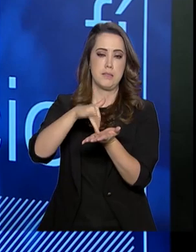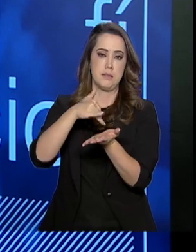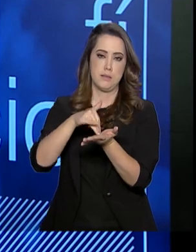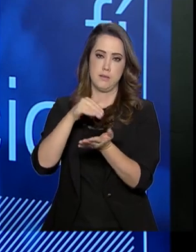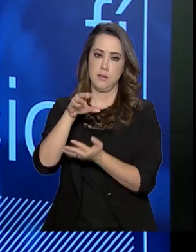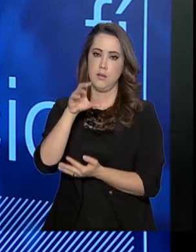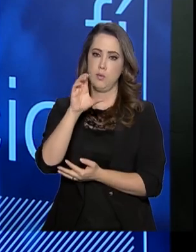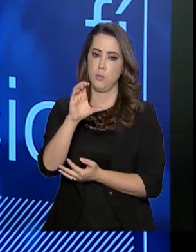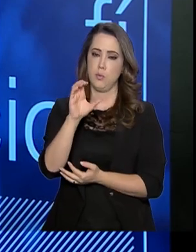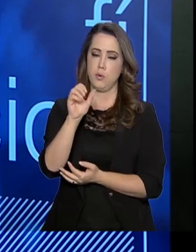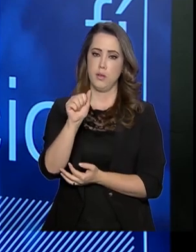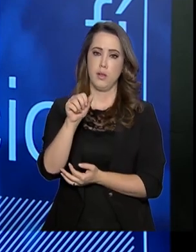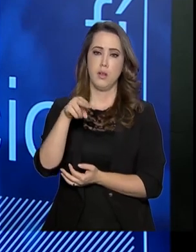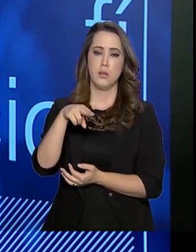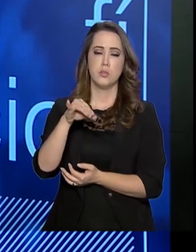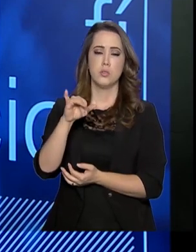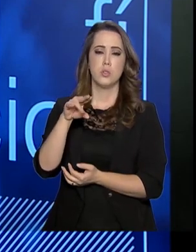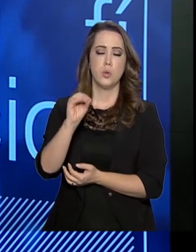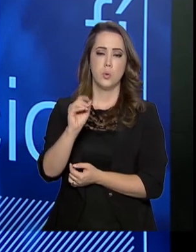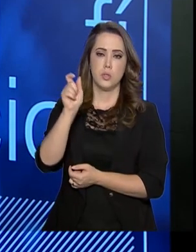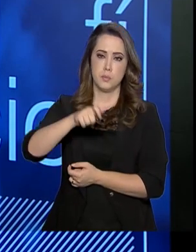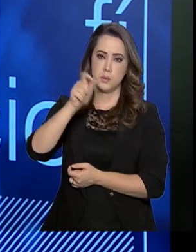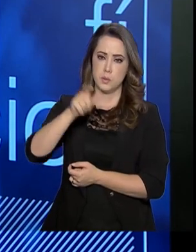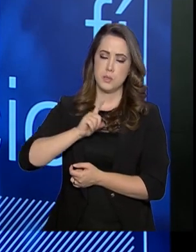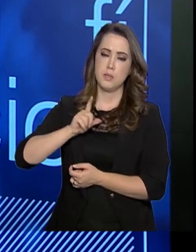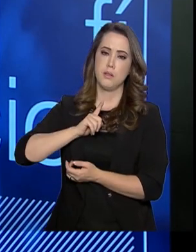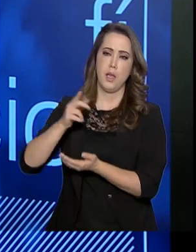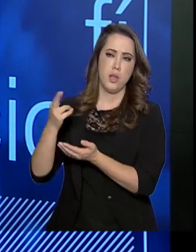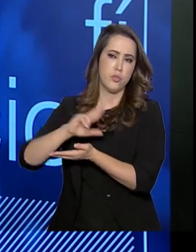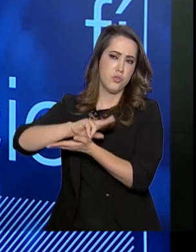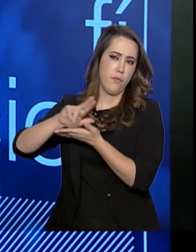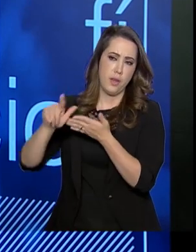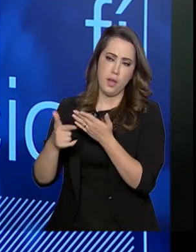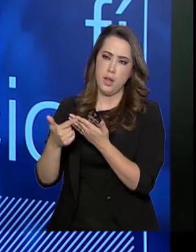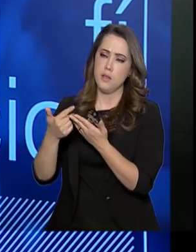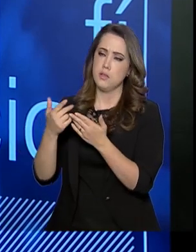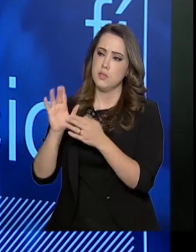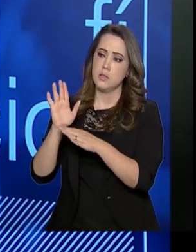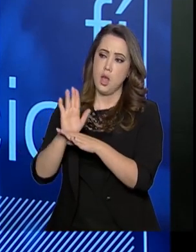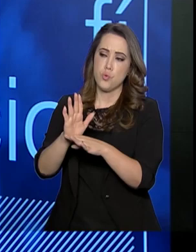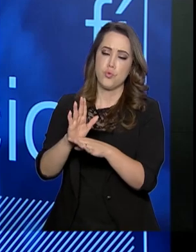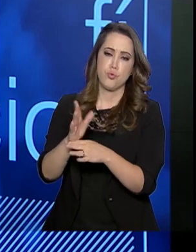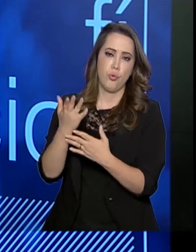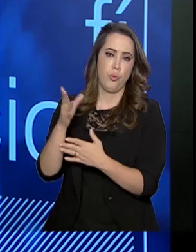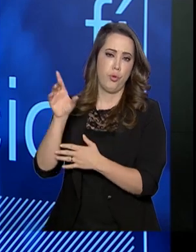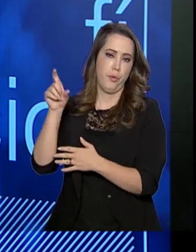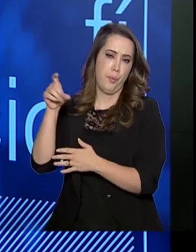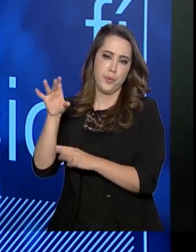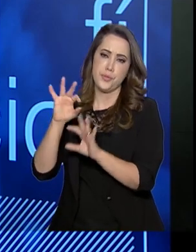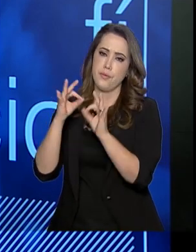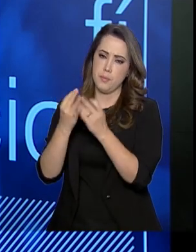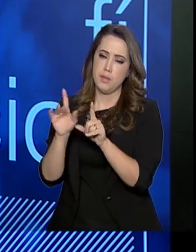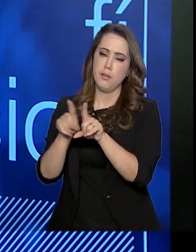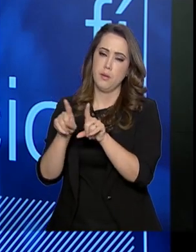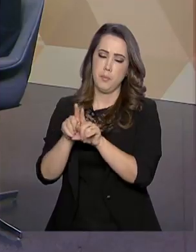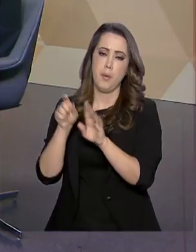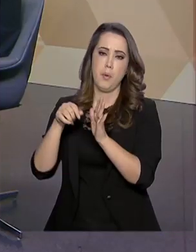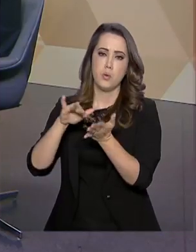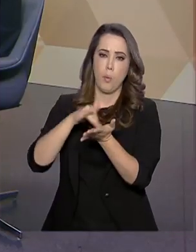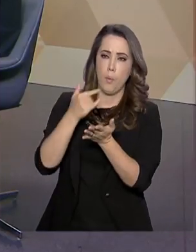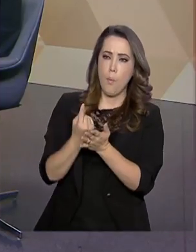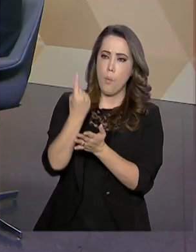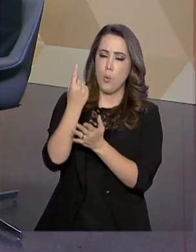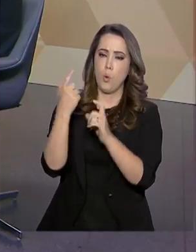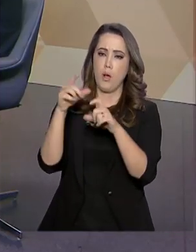têm benefícios, vários do Brasil, inclusive o Bolsa Família, pudessem ter ali qualificados. Até para o governo